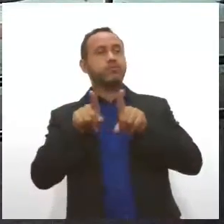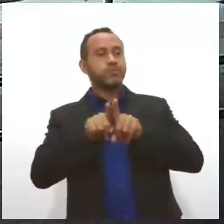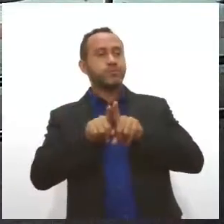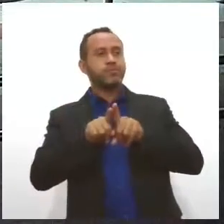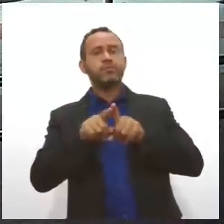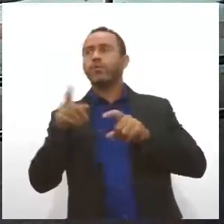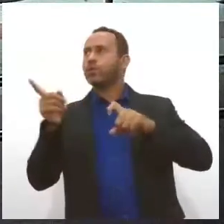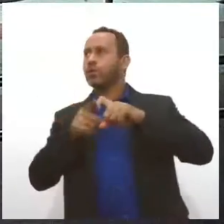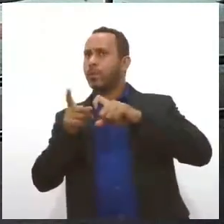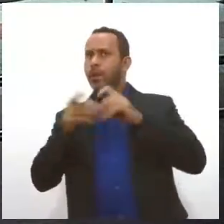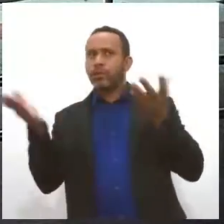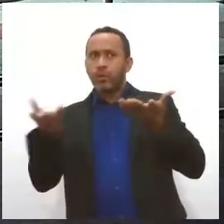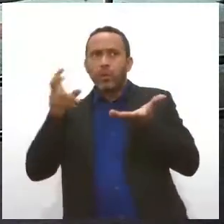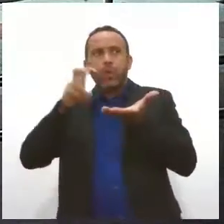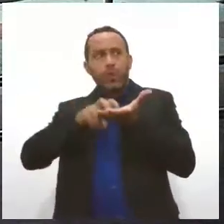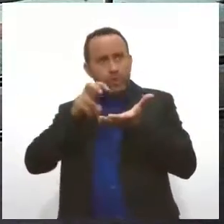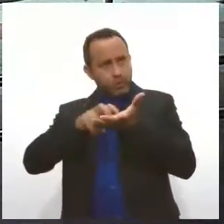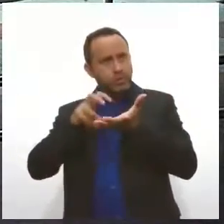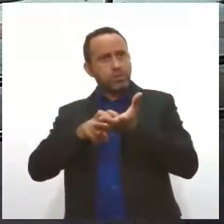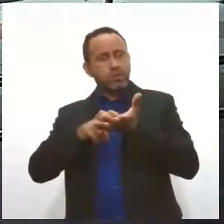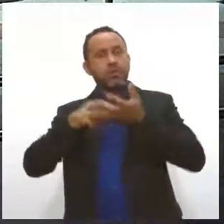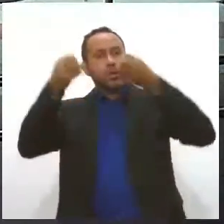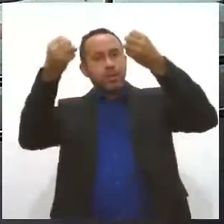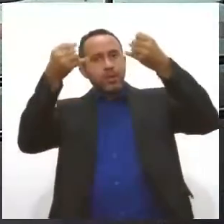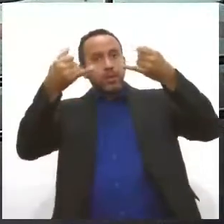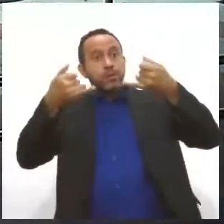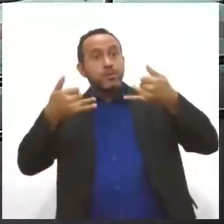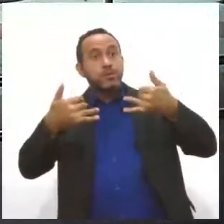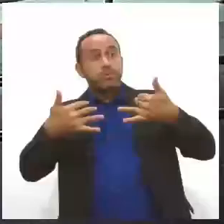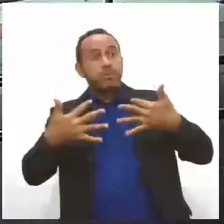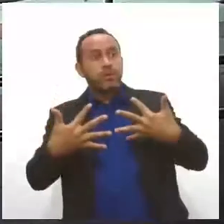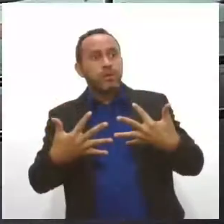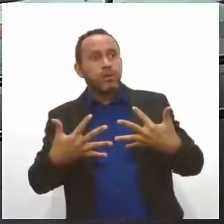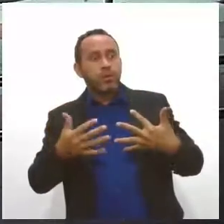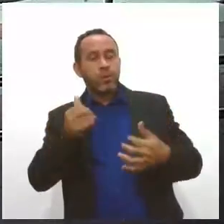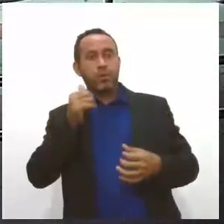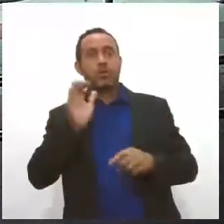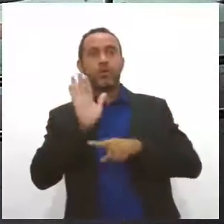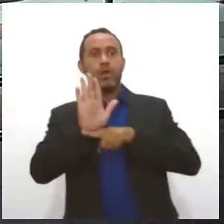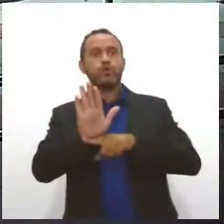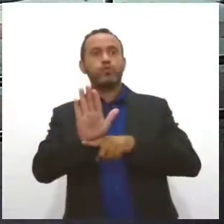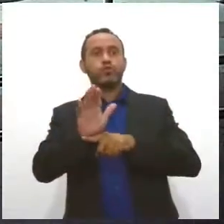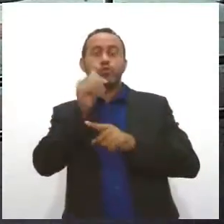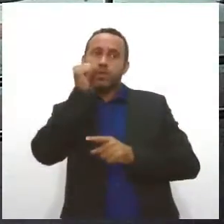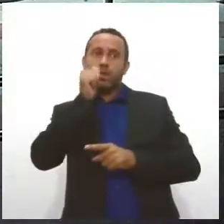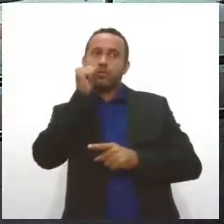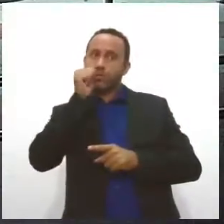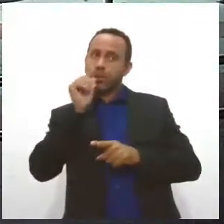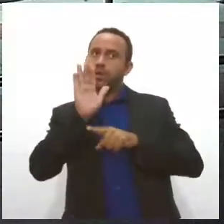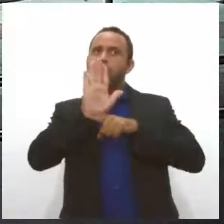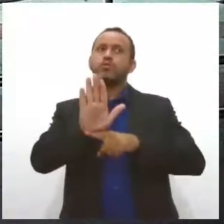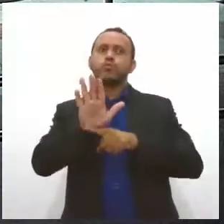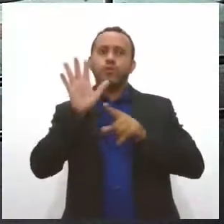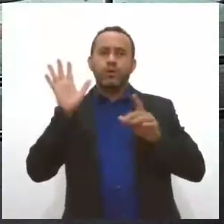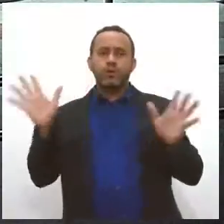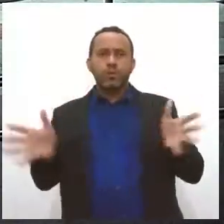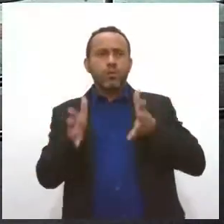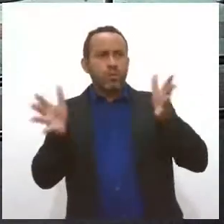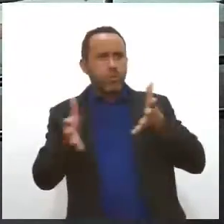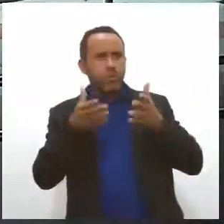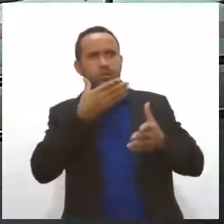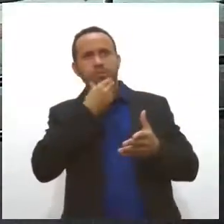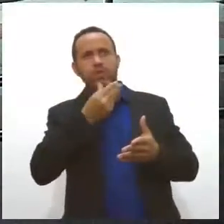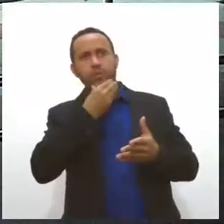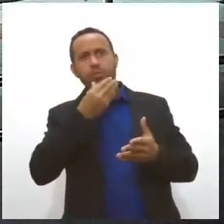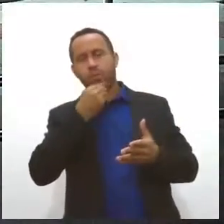médico falou hoje no Jornal da Lese, né, falando da contribuição, da ajuda das mulheres, né, as mulheres em casa que